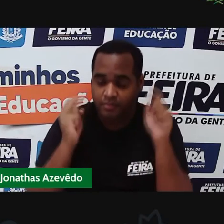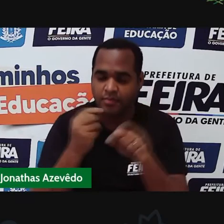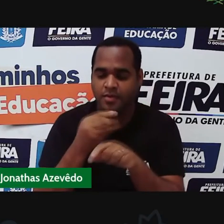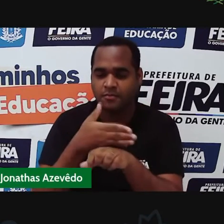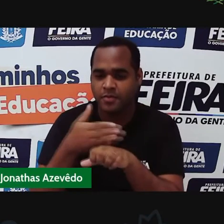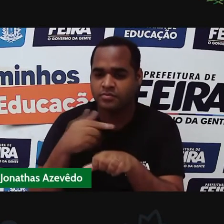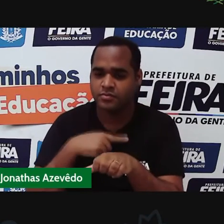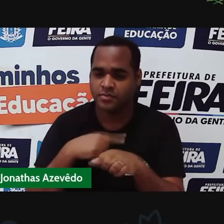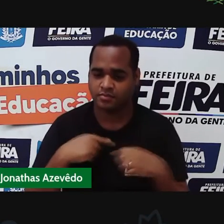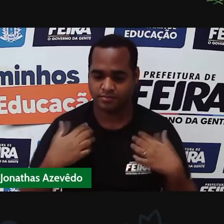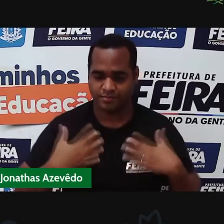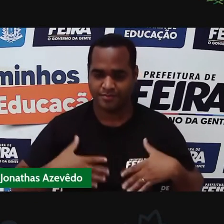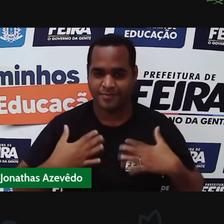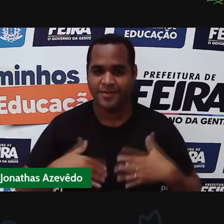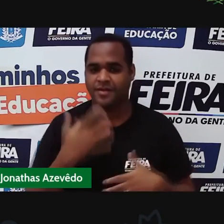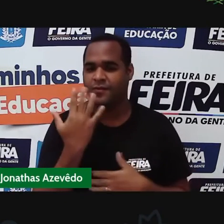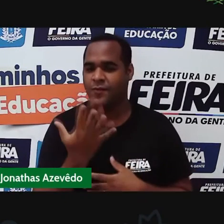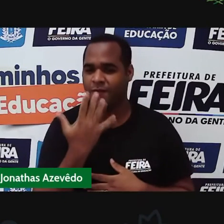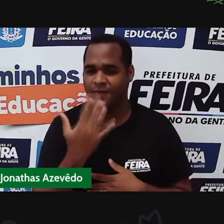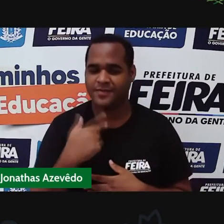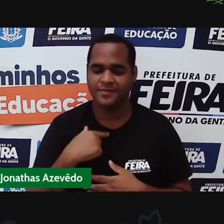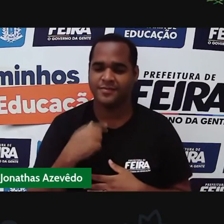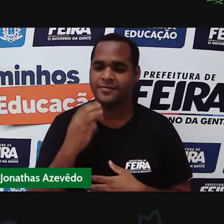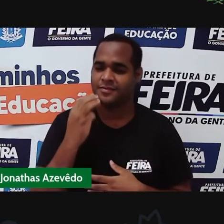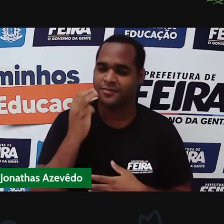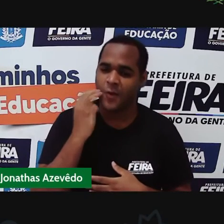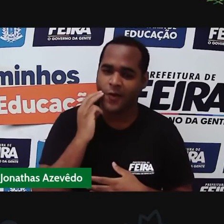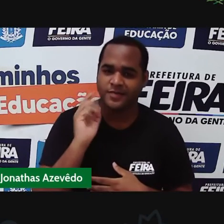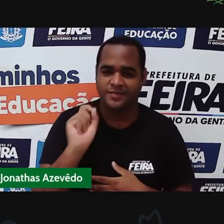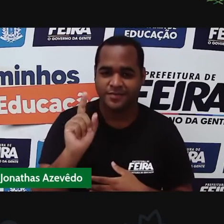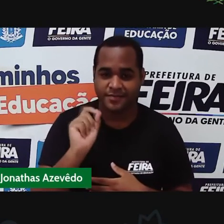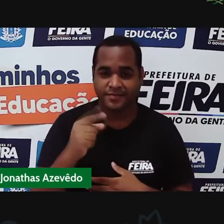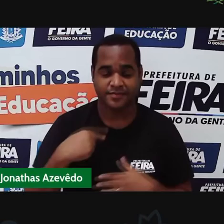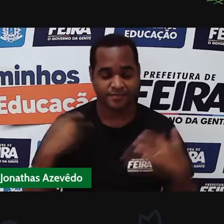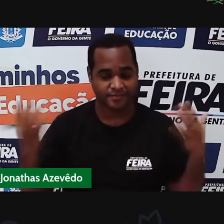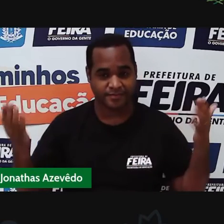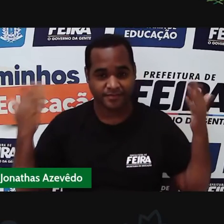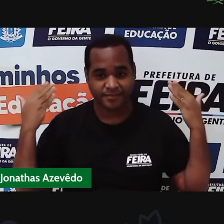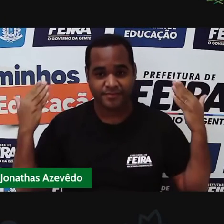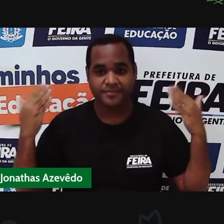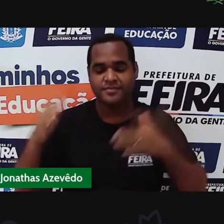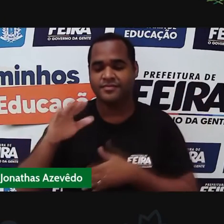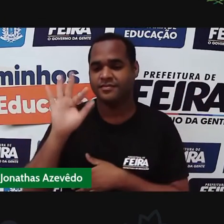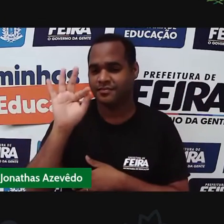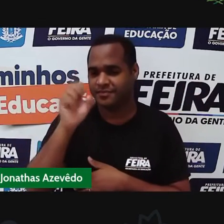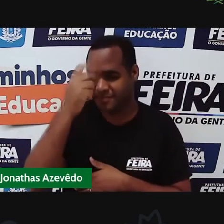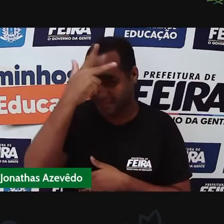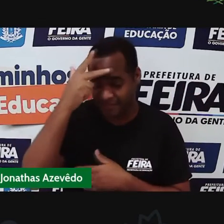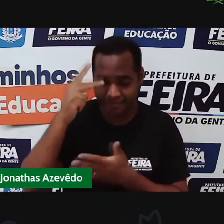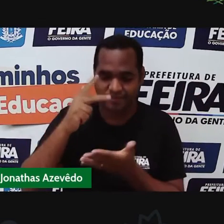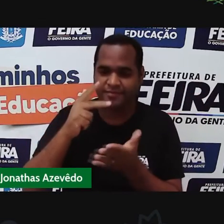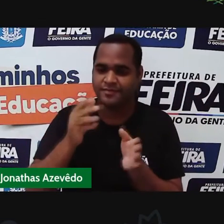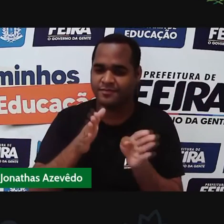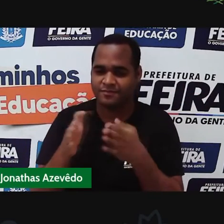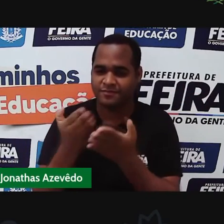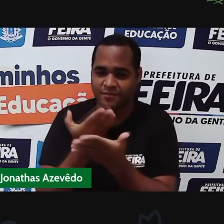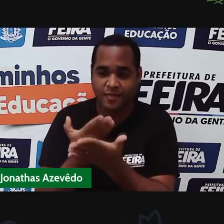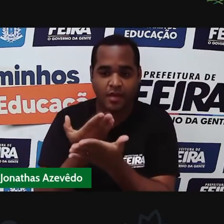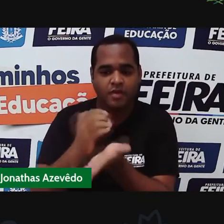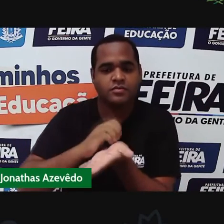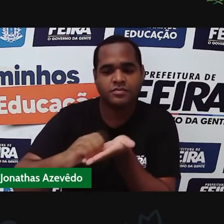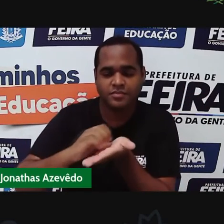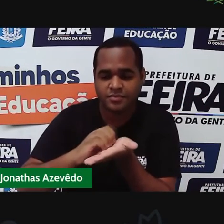branco, uma blusa colorida aqui azul e rosa. Aqui atrás de mim está logo da Prefeitura Municipal de Feira de Santana e da